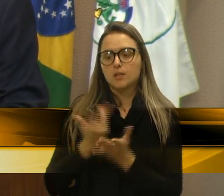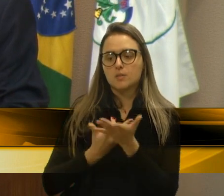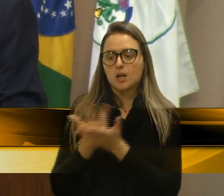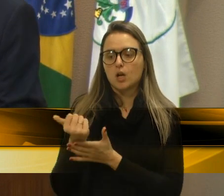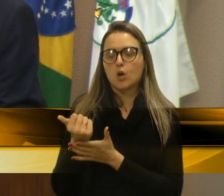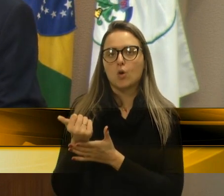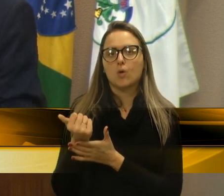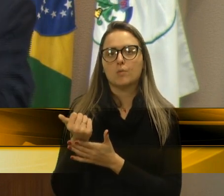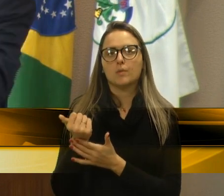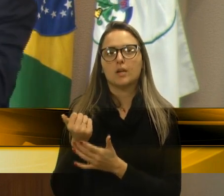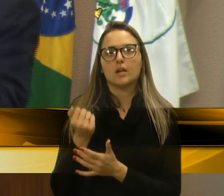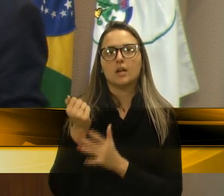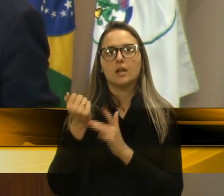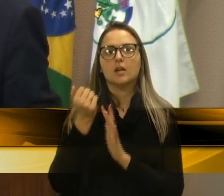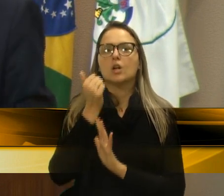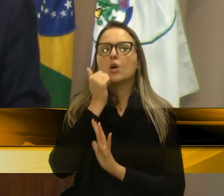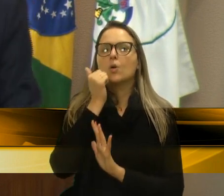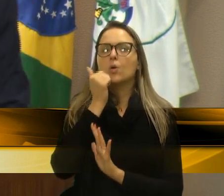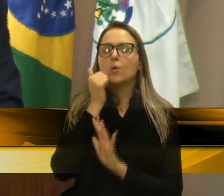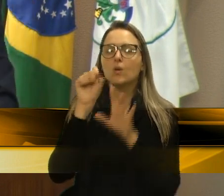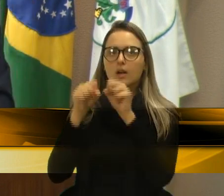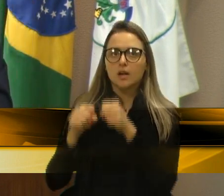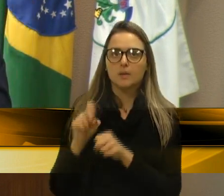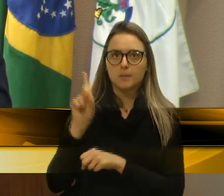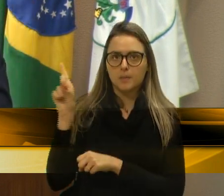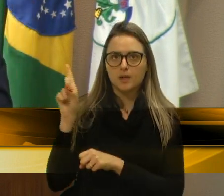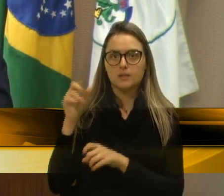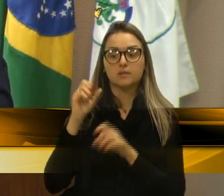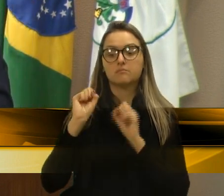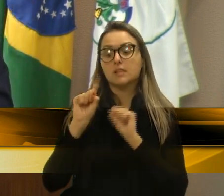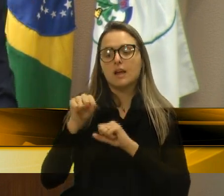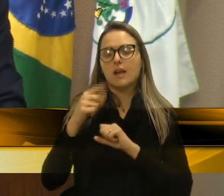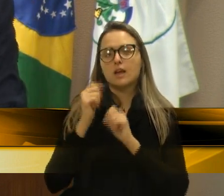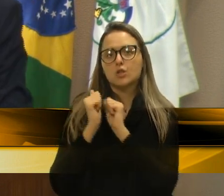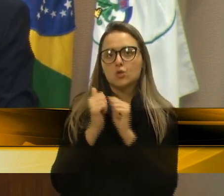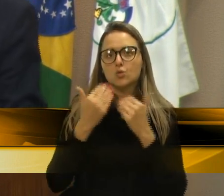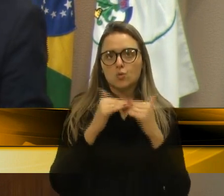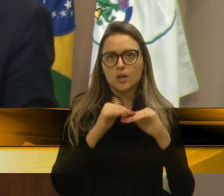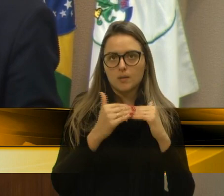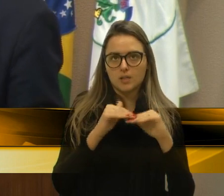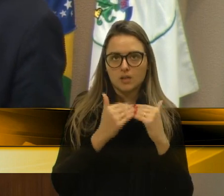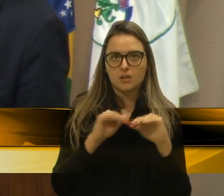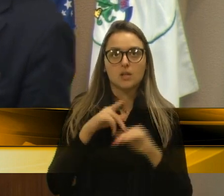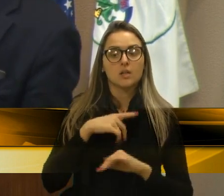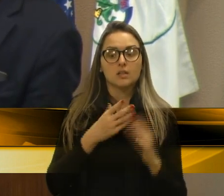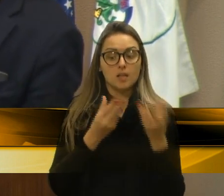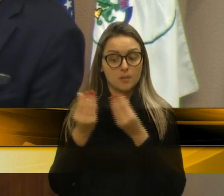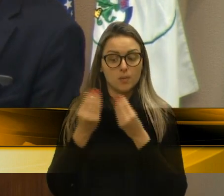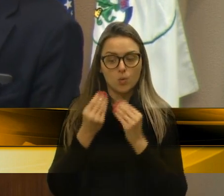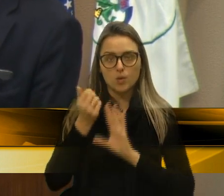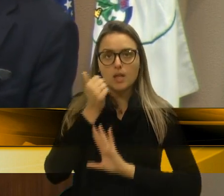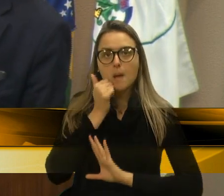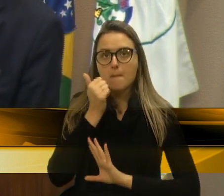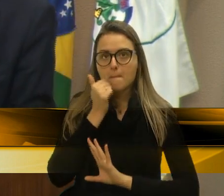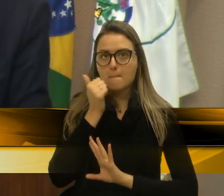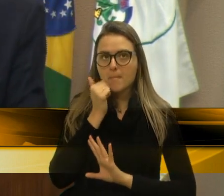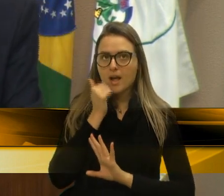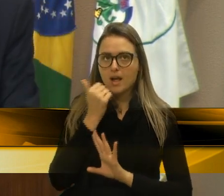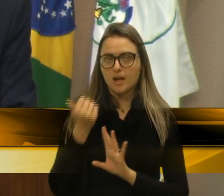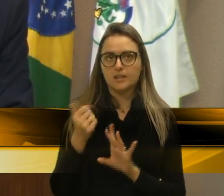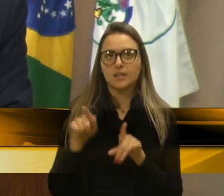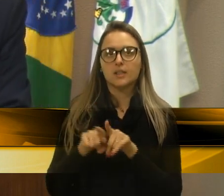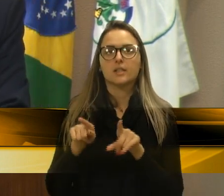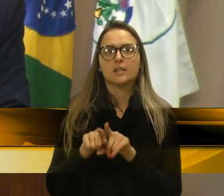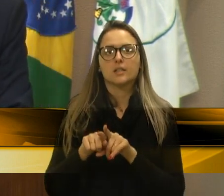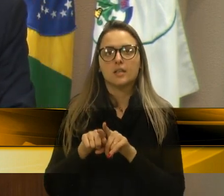britador móvel, que é esse daí, não custa, temos muita pedra, vai fora do nosso interior, inclusive, nessas